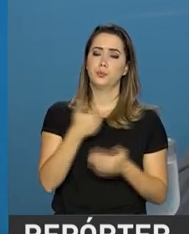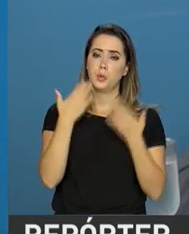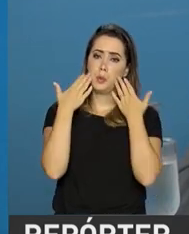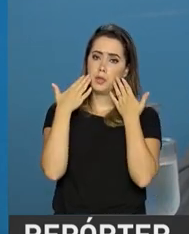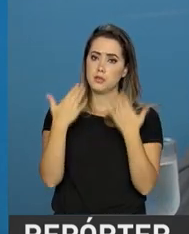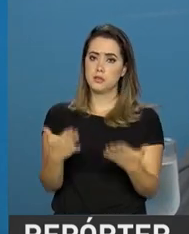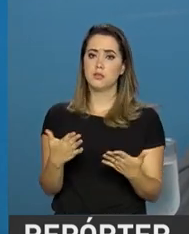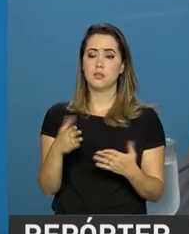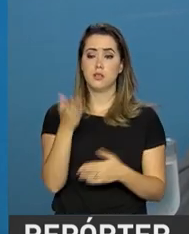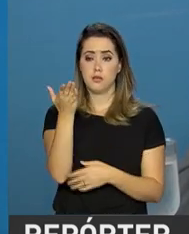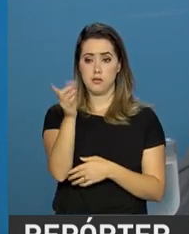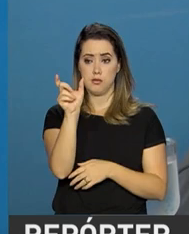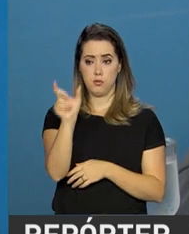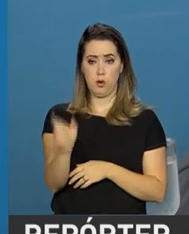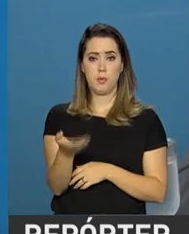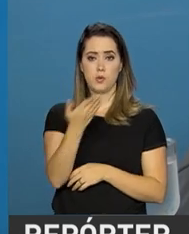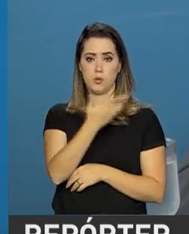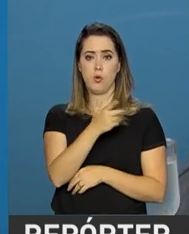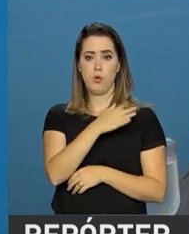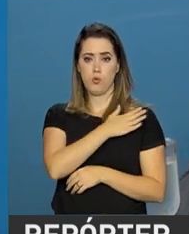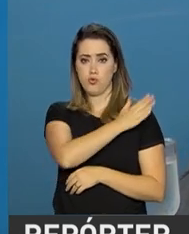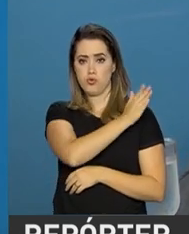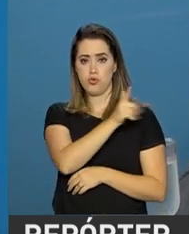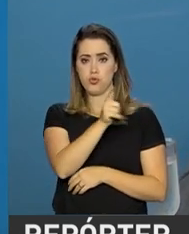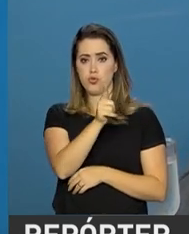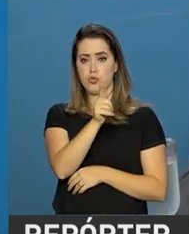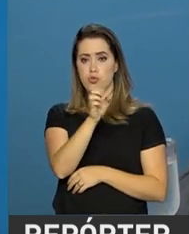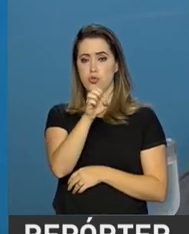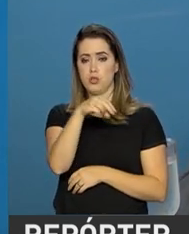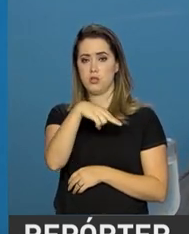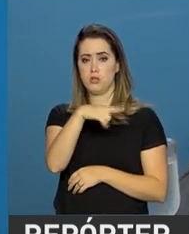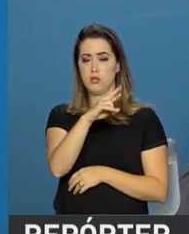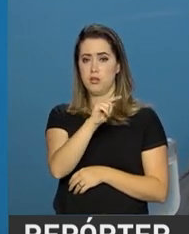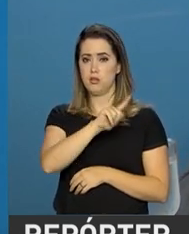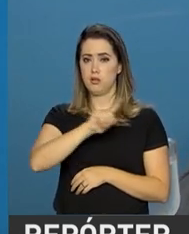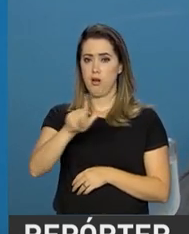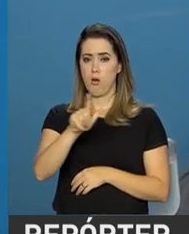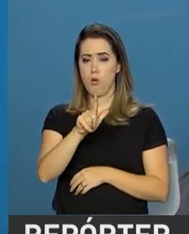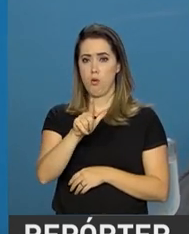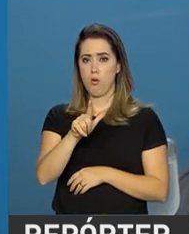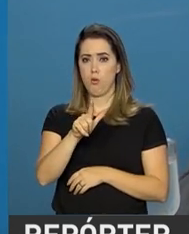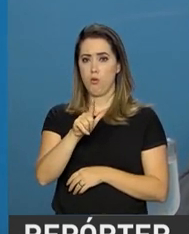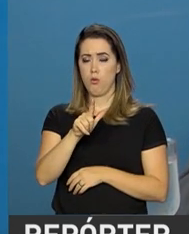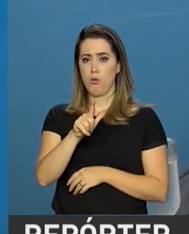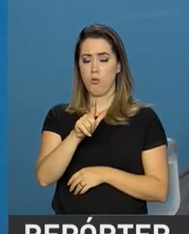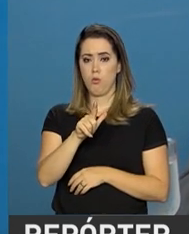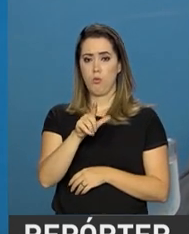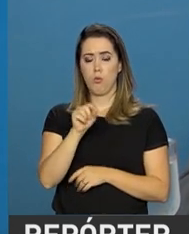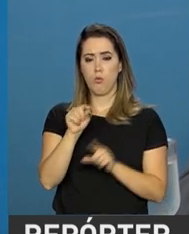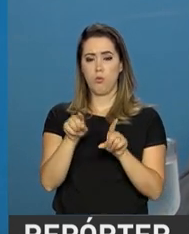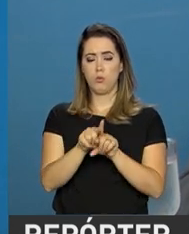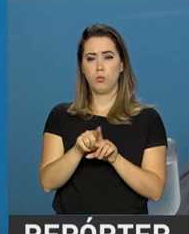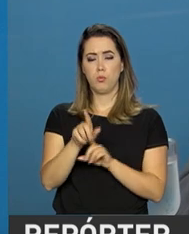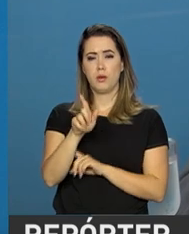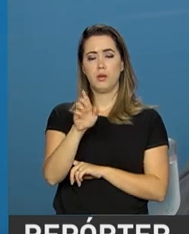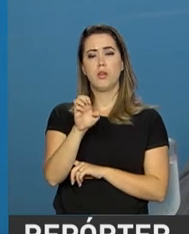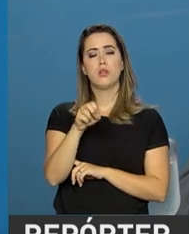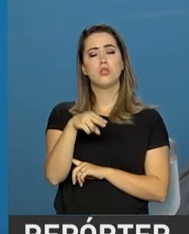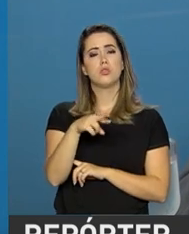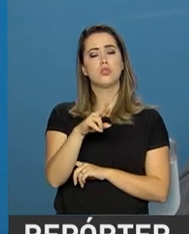apresentação do general Braga Neto e, obviamente, reforçar